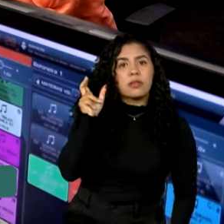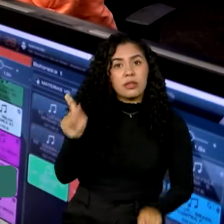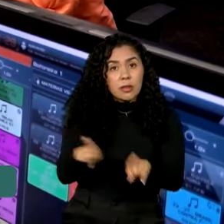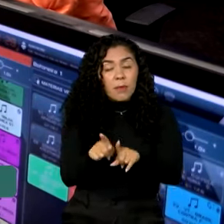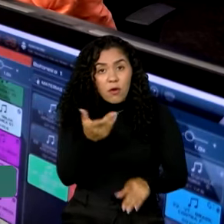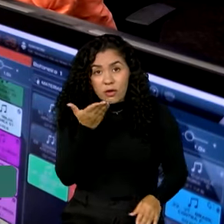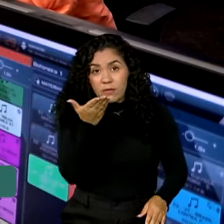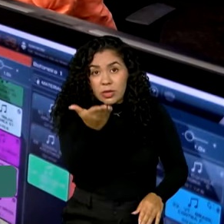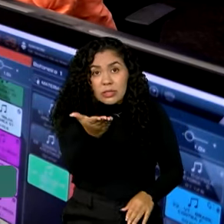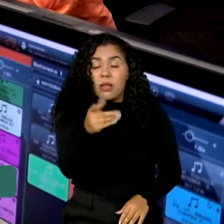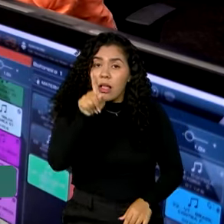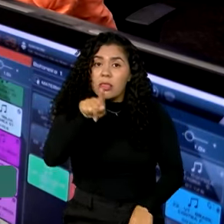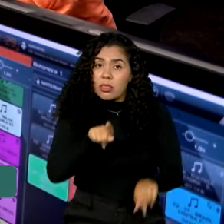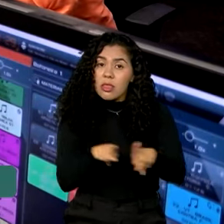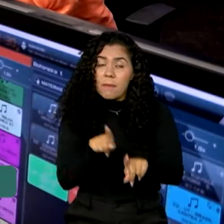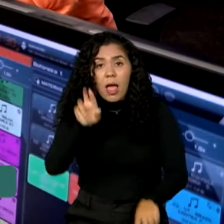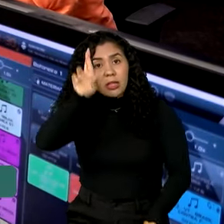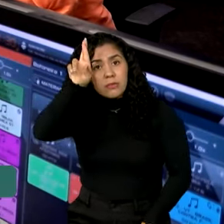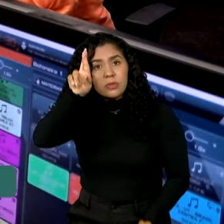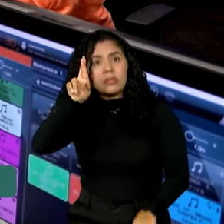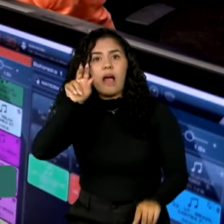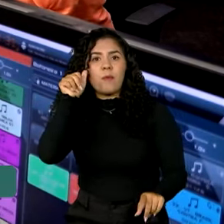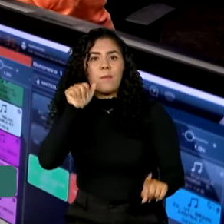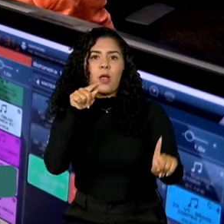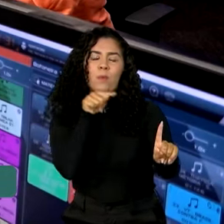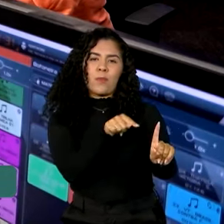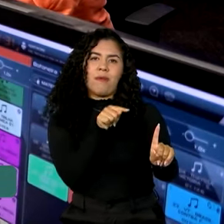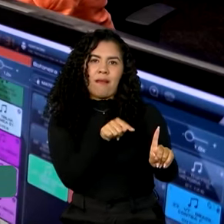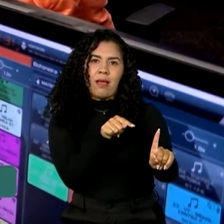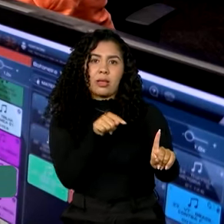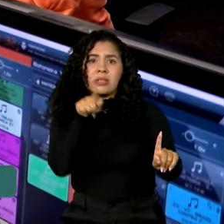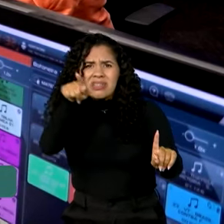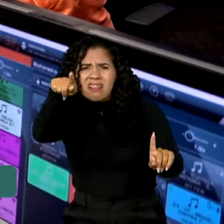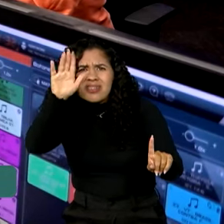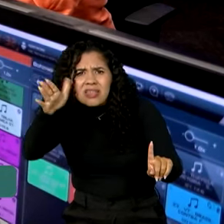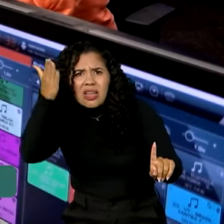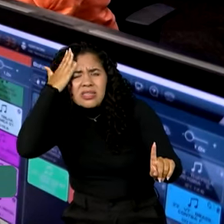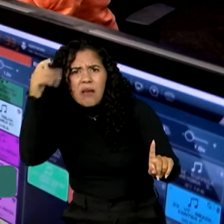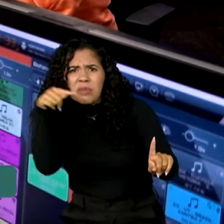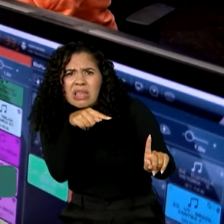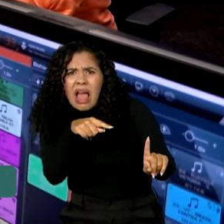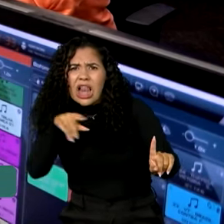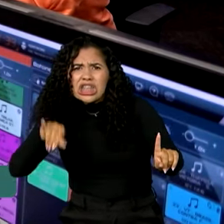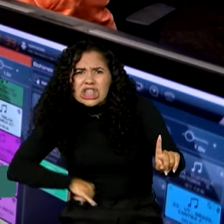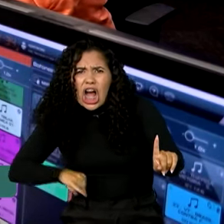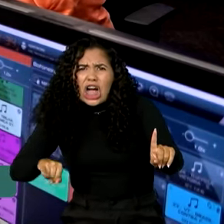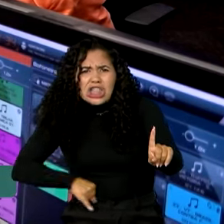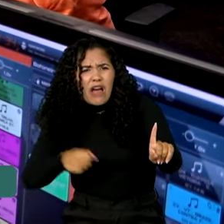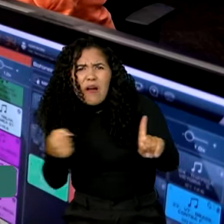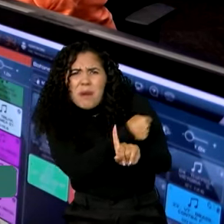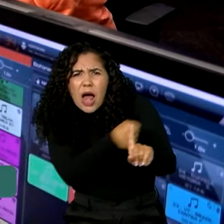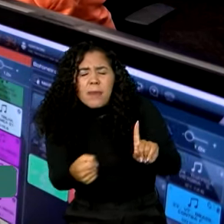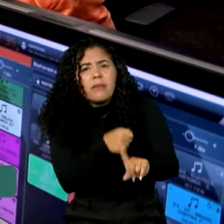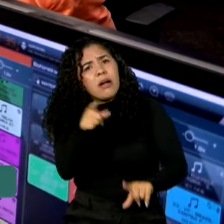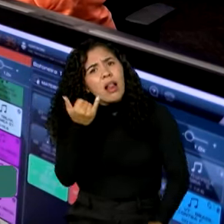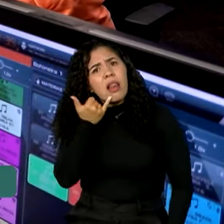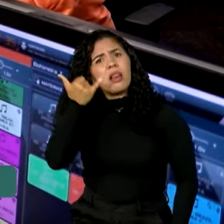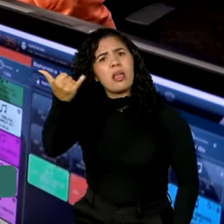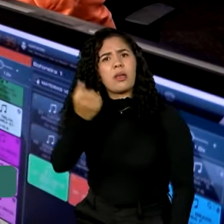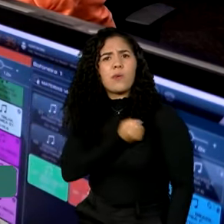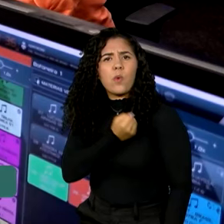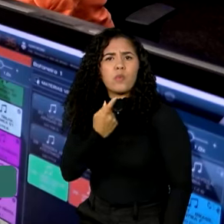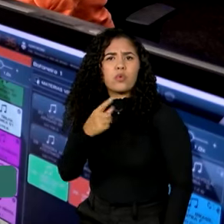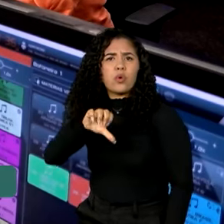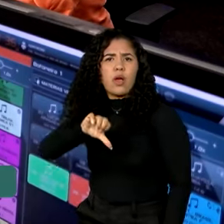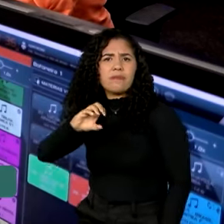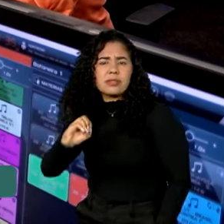você também é responsável pela vida dessa mulher. Se você sabe o que ela apanha, se você sabe o que ela sofre, liga o 190 ou liga